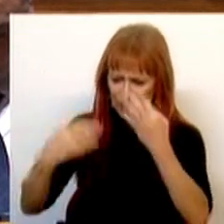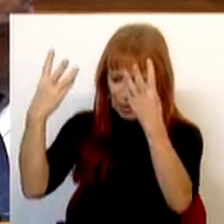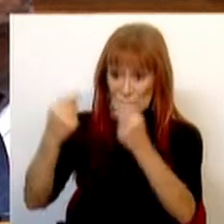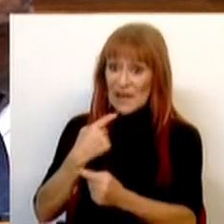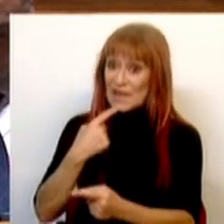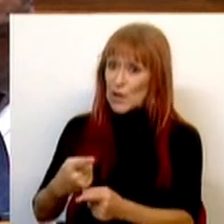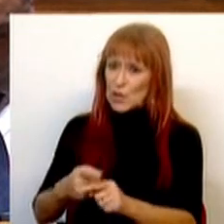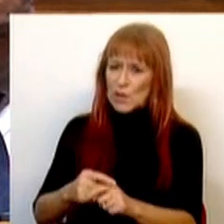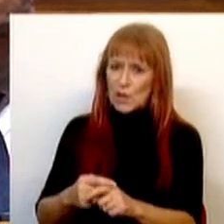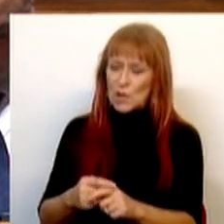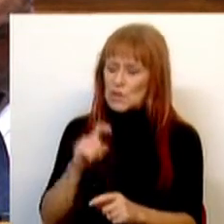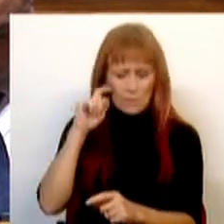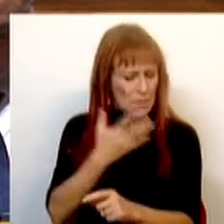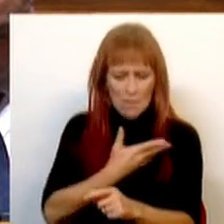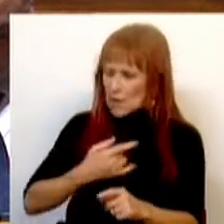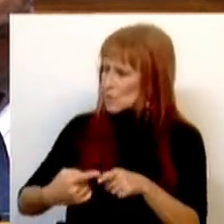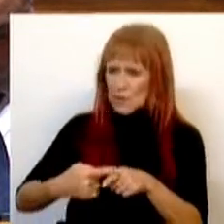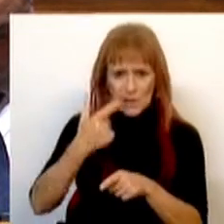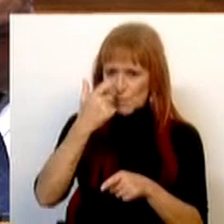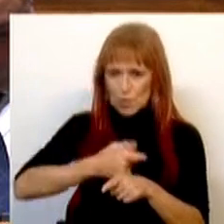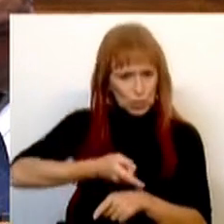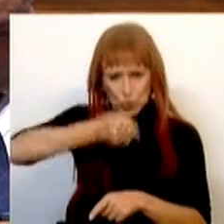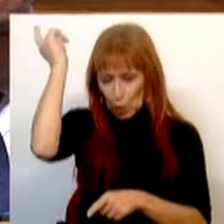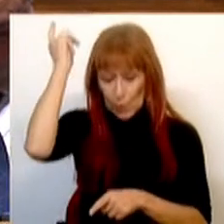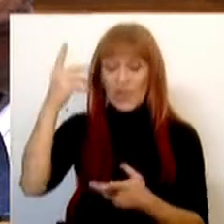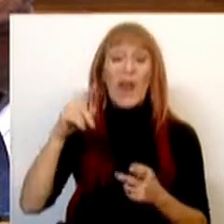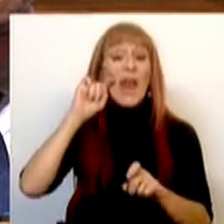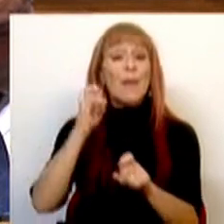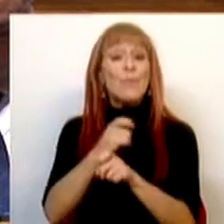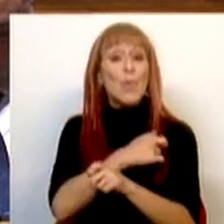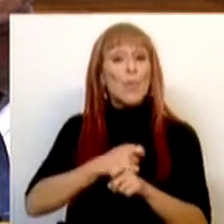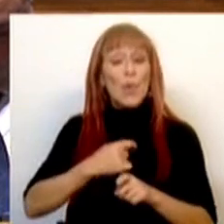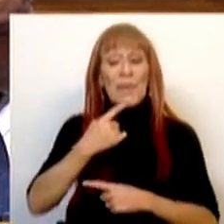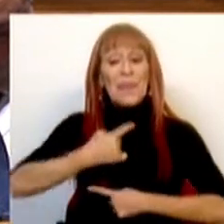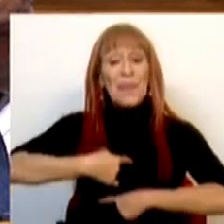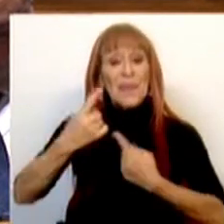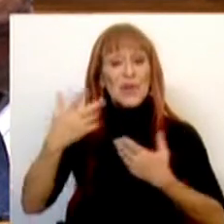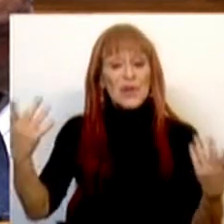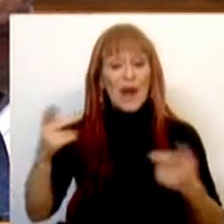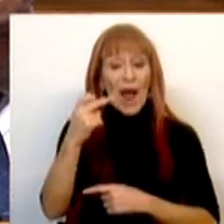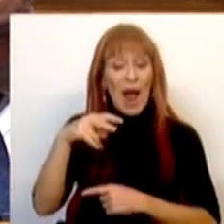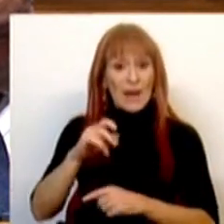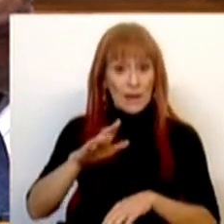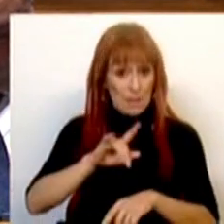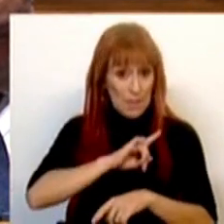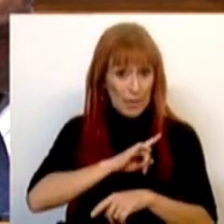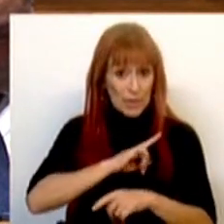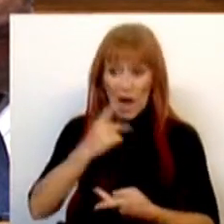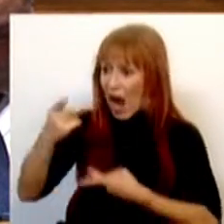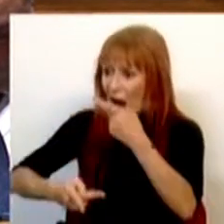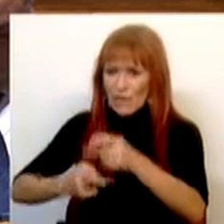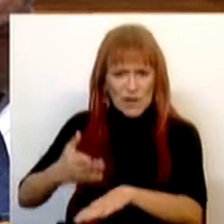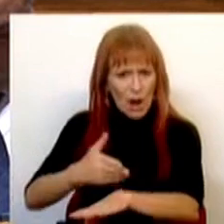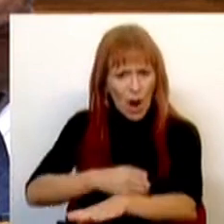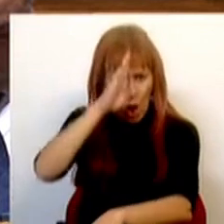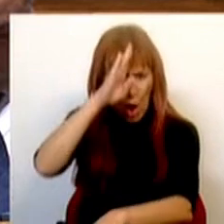salienta que não salvaguardou o interesse público. Esta auditoria salienta que a ANA foi privatizada sem uma avaliação